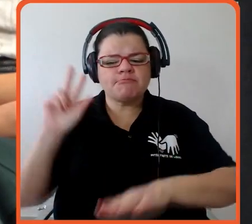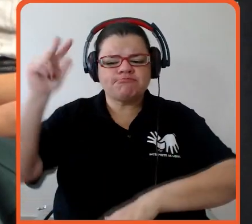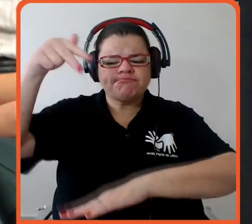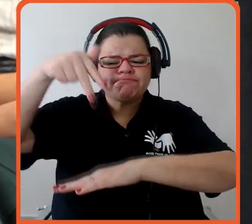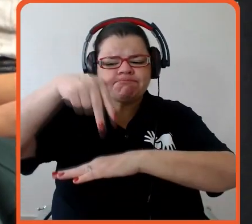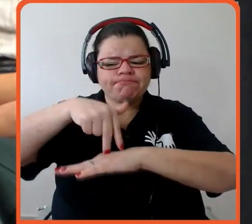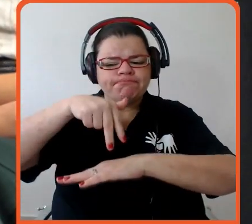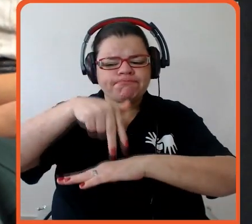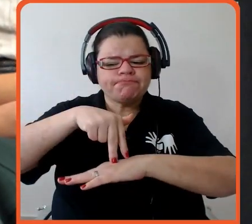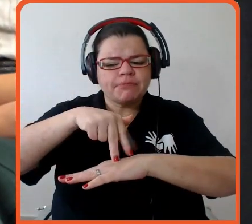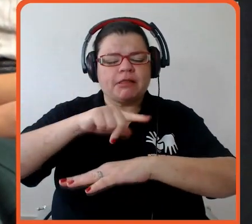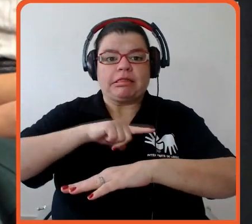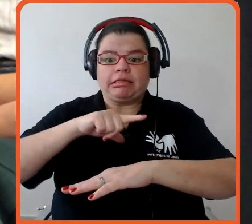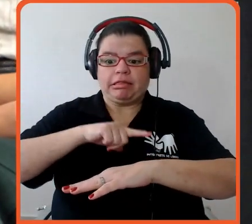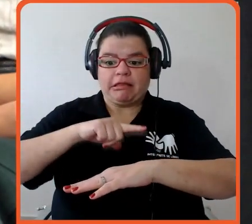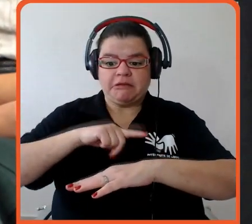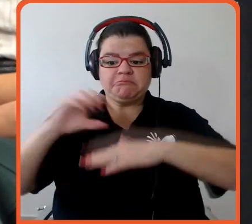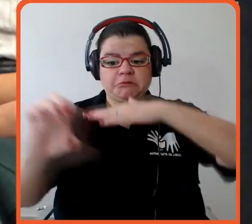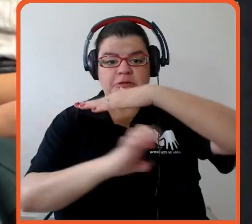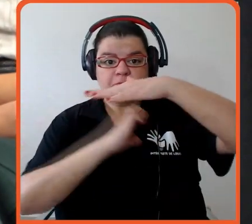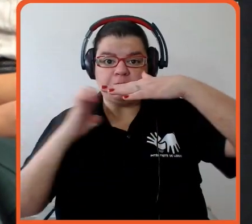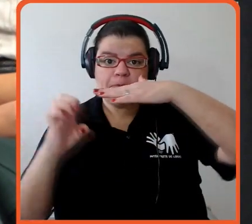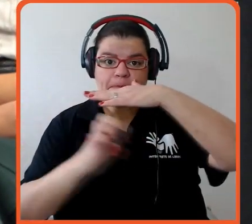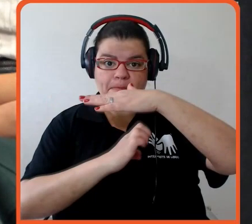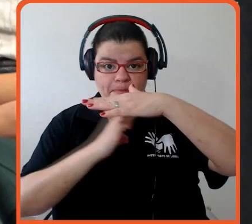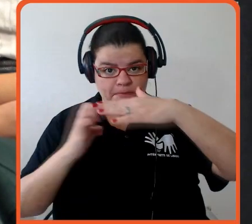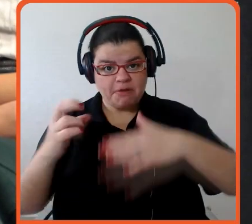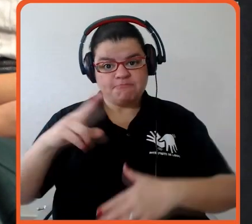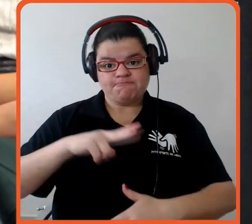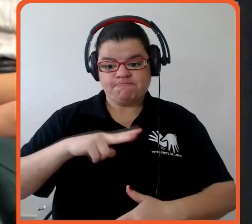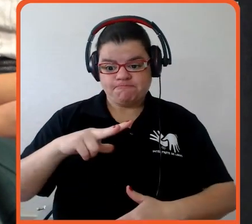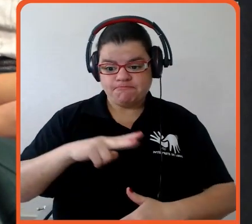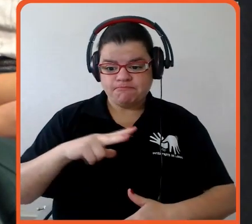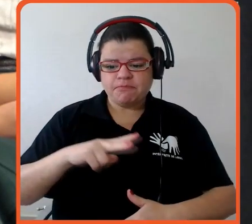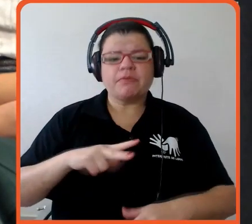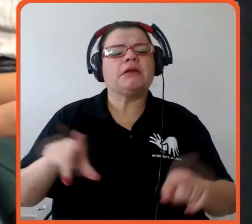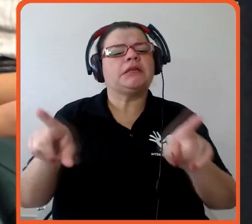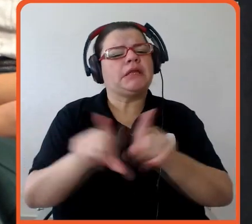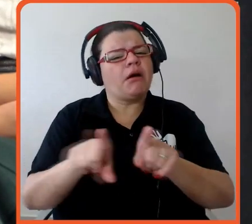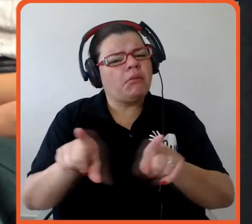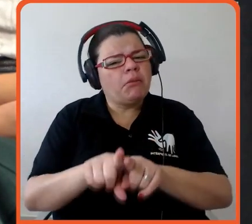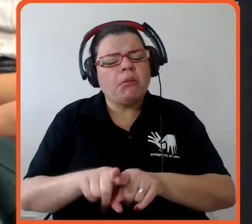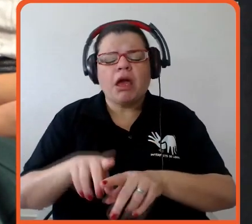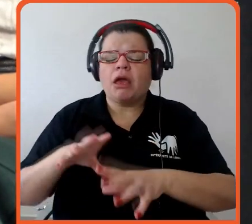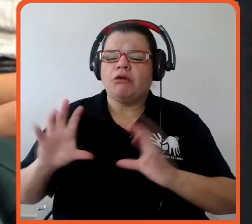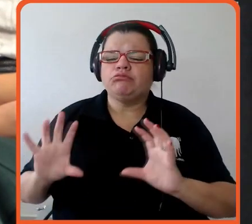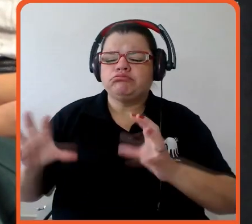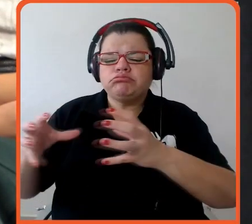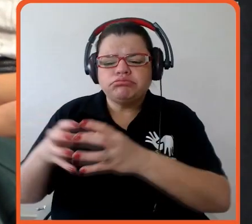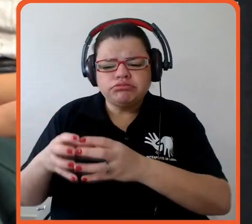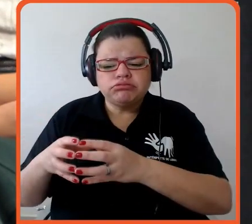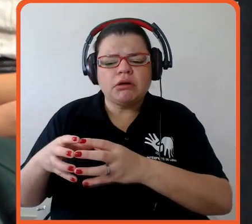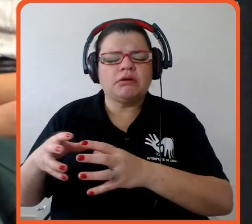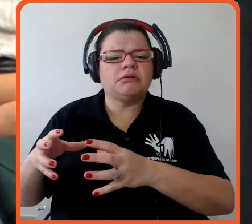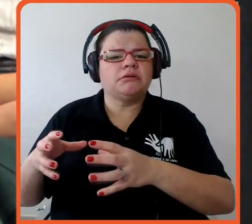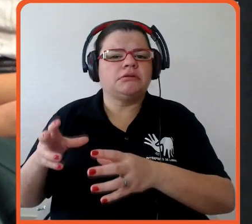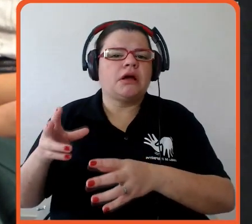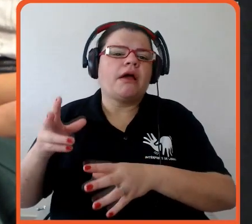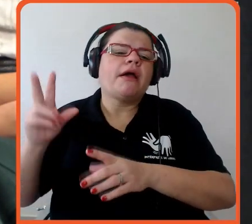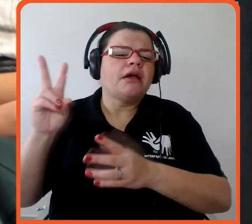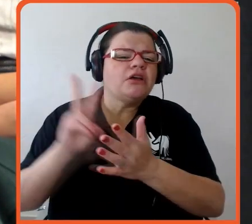setor privado, por parte de populações indígenas, por parte de jovens, movimentos